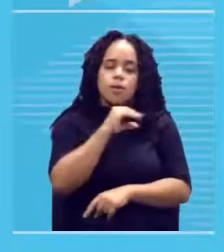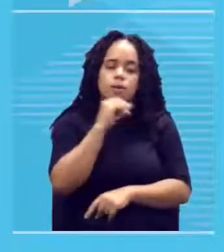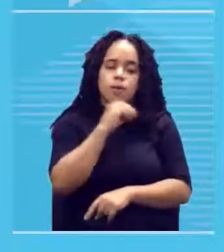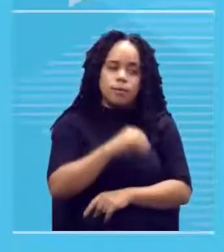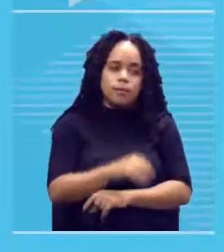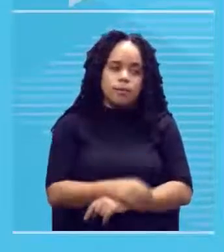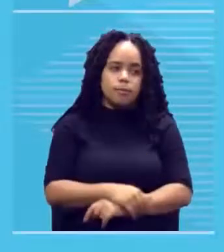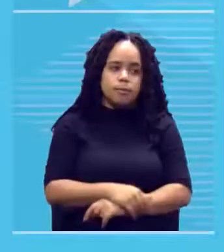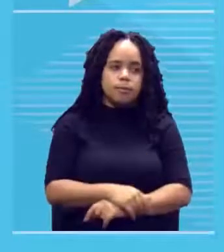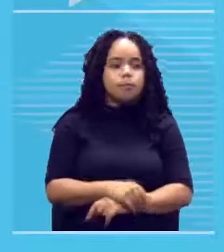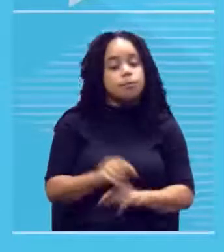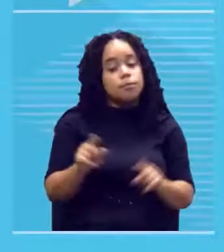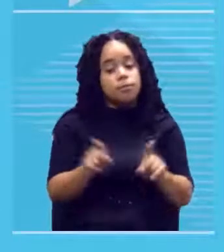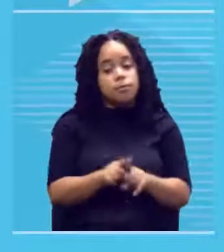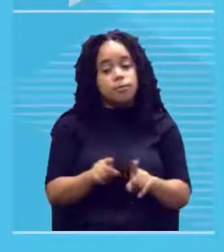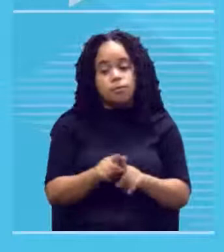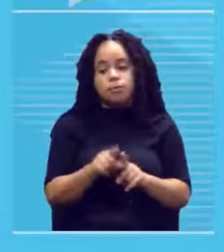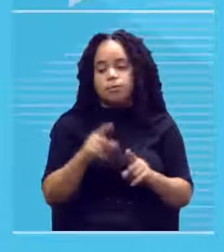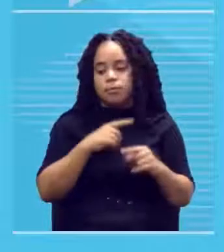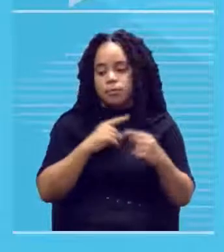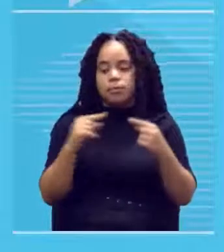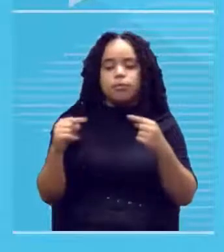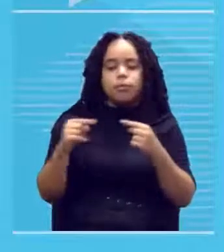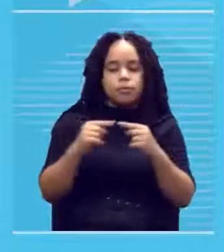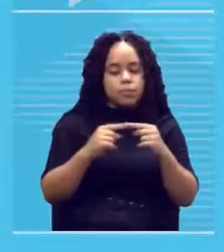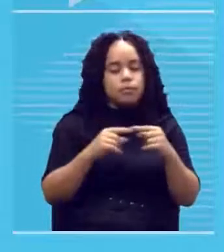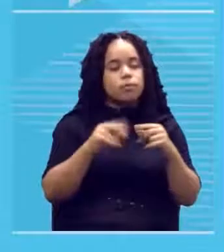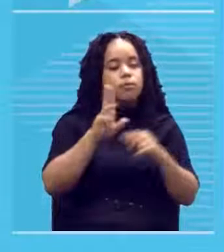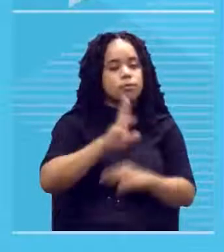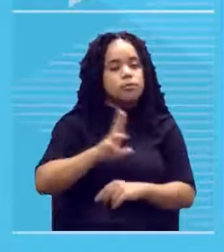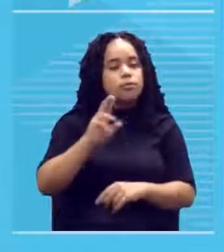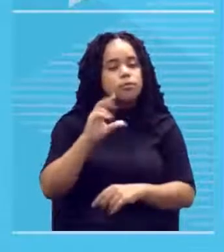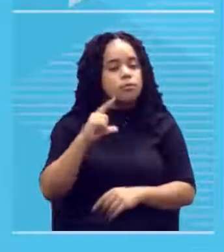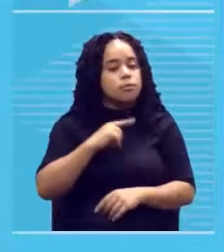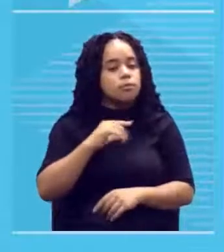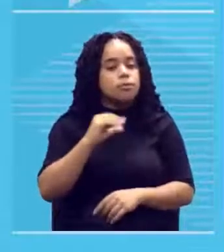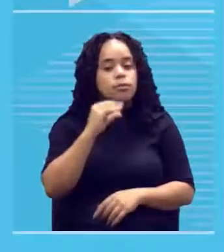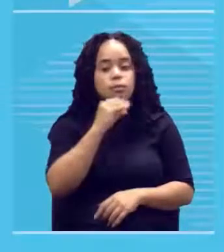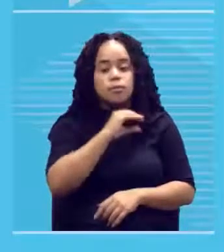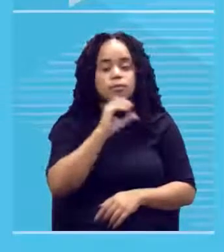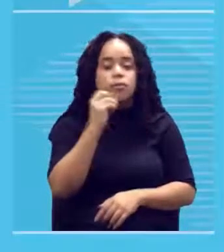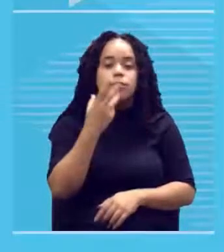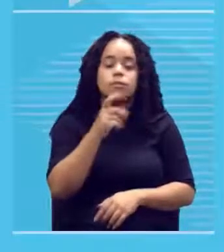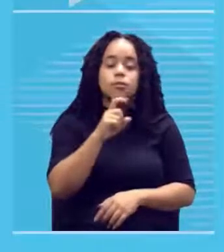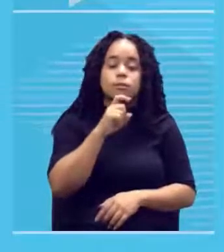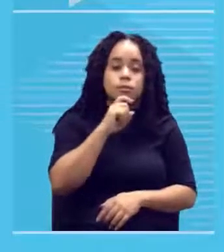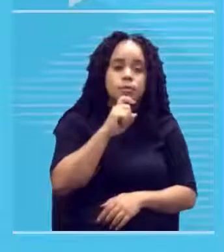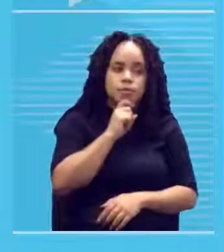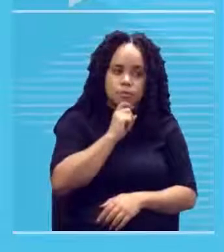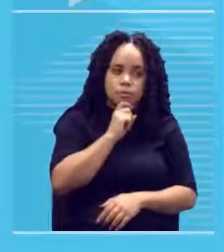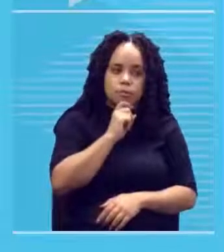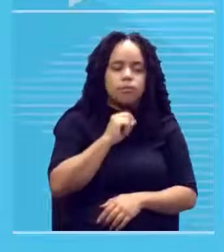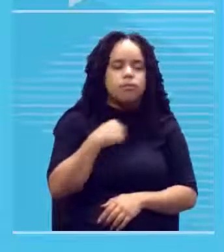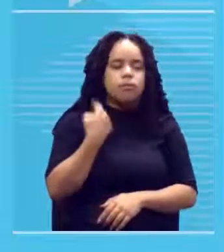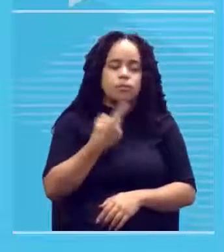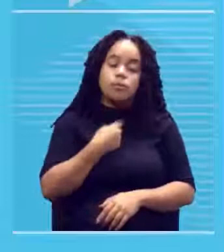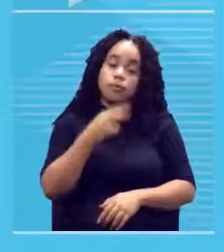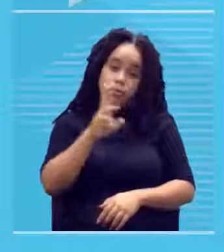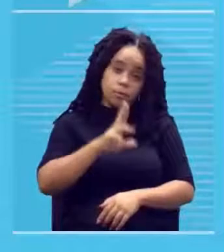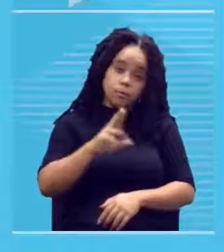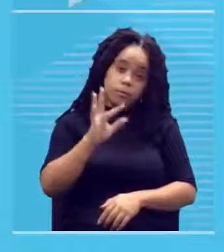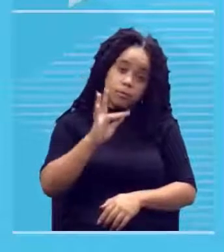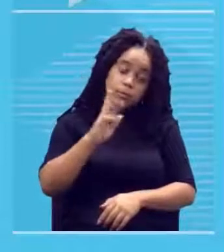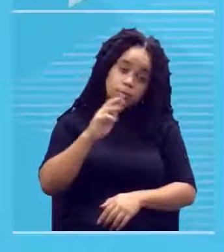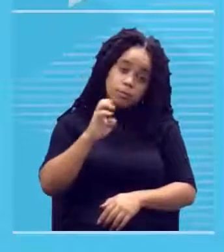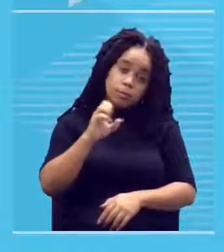que também tem essa utilização está quente ou está fresco certo a gente vai usar fresco para